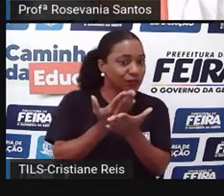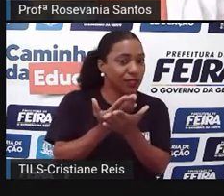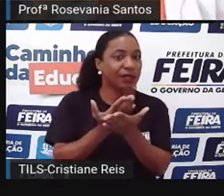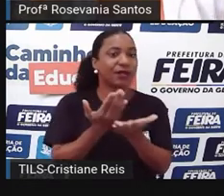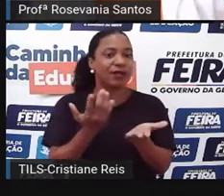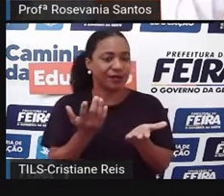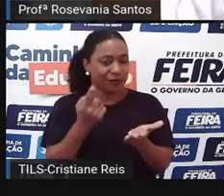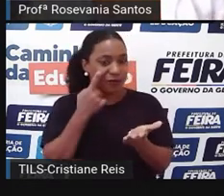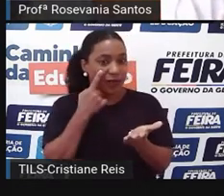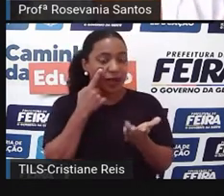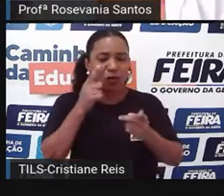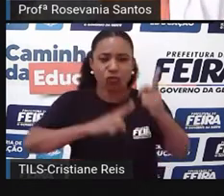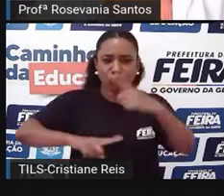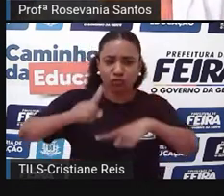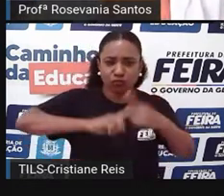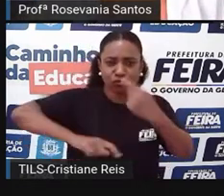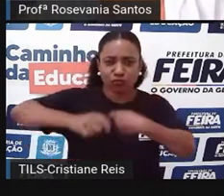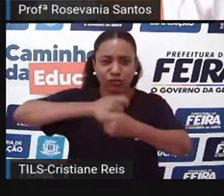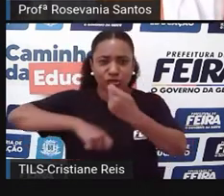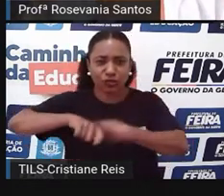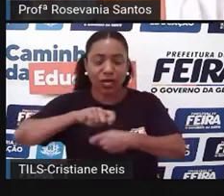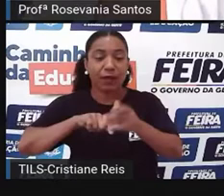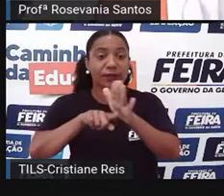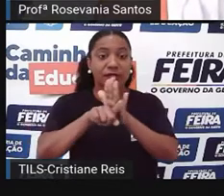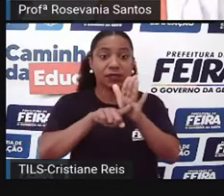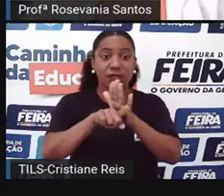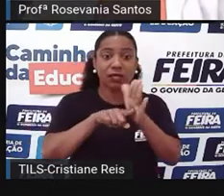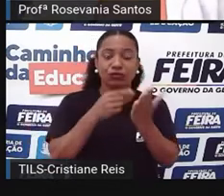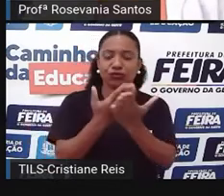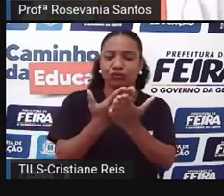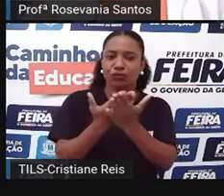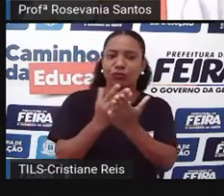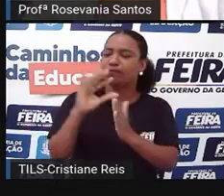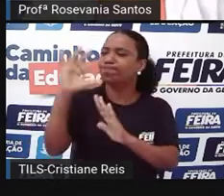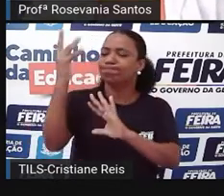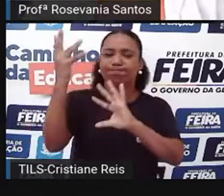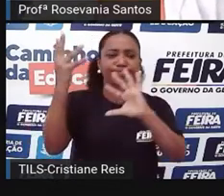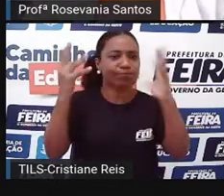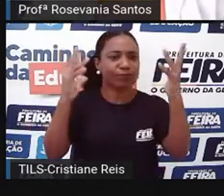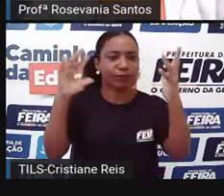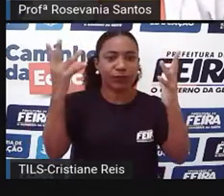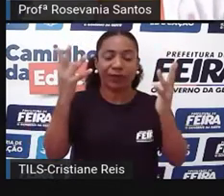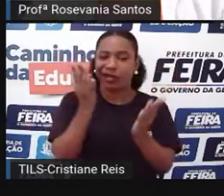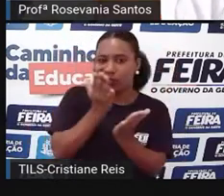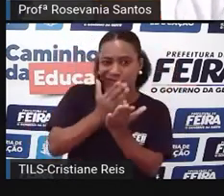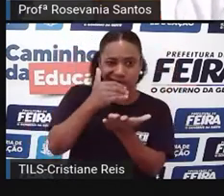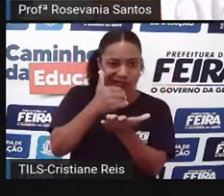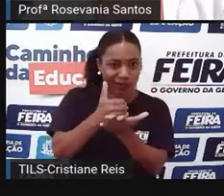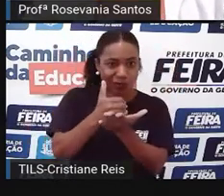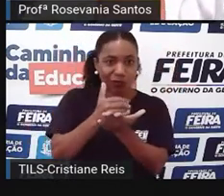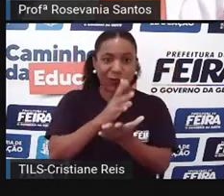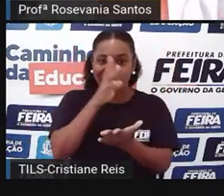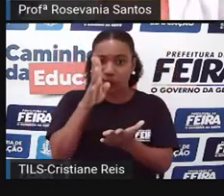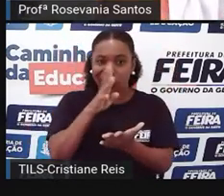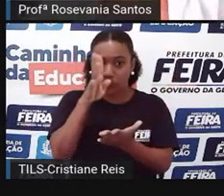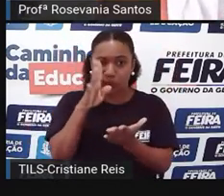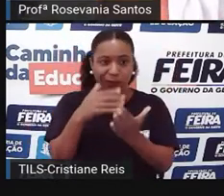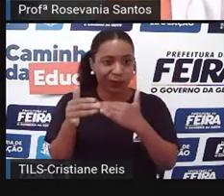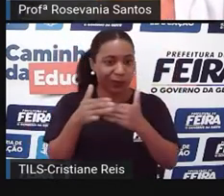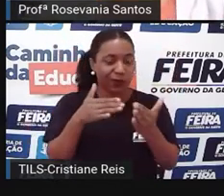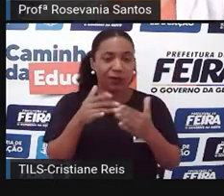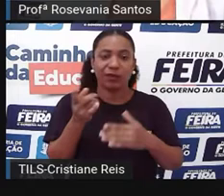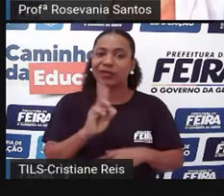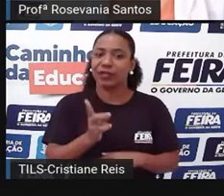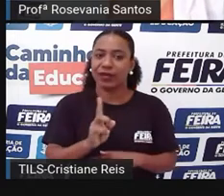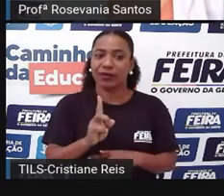governar, para entender os fenômenos, como é que é. Mas você não vai dividir aleatoriamente. Você divide levando em consideração